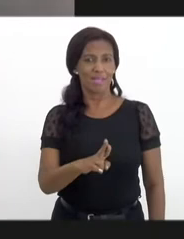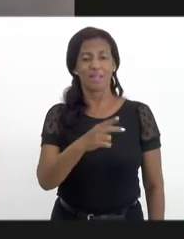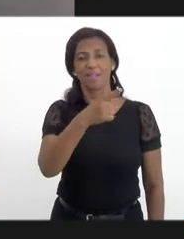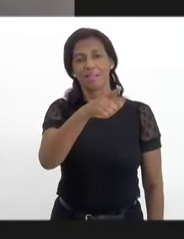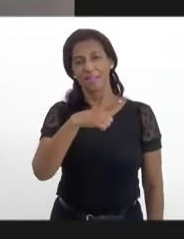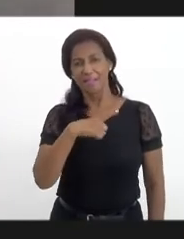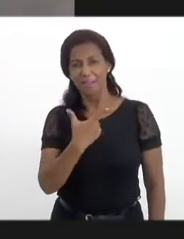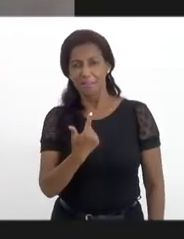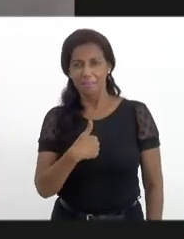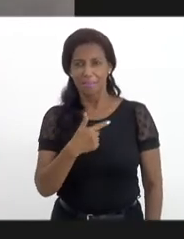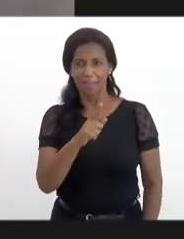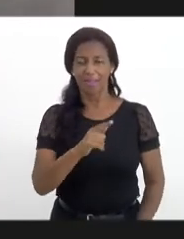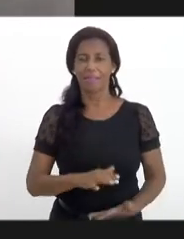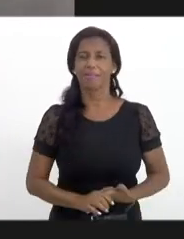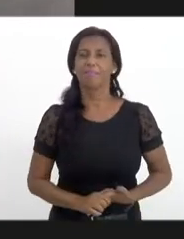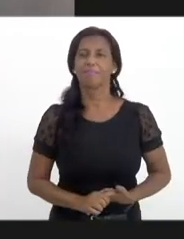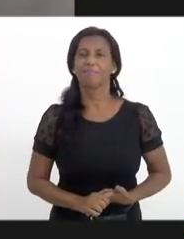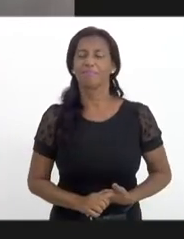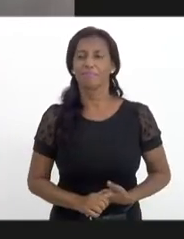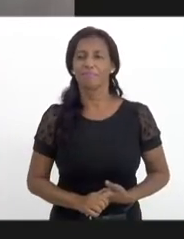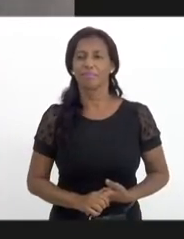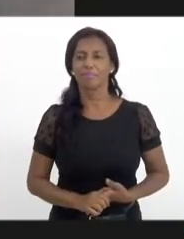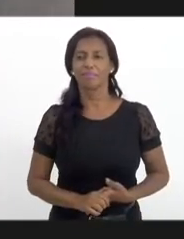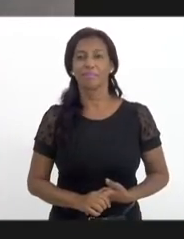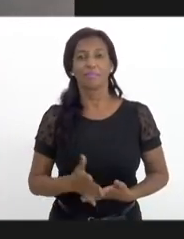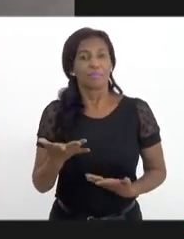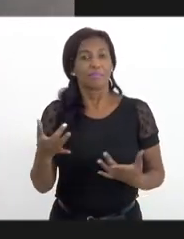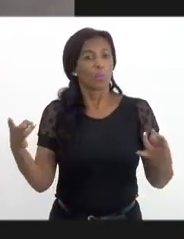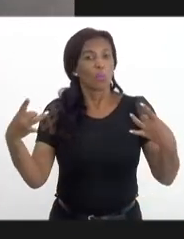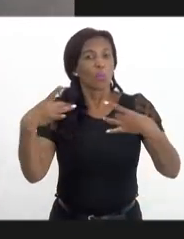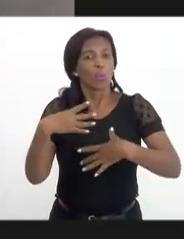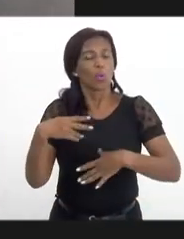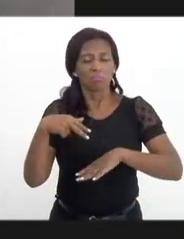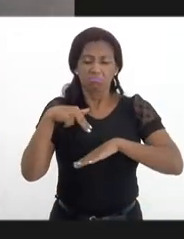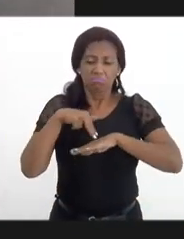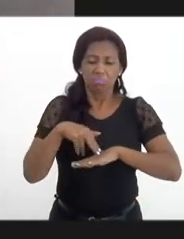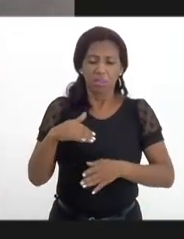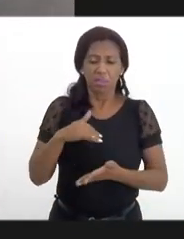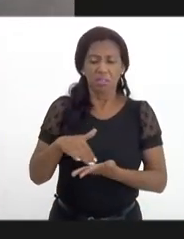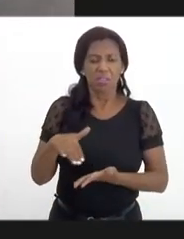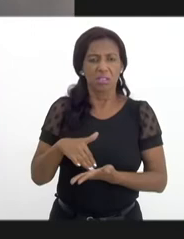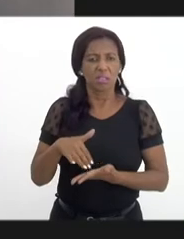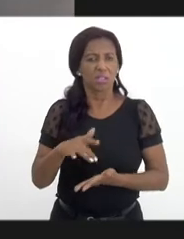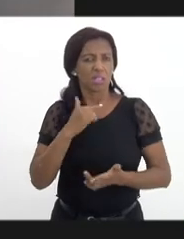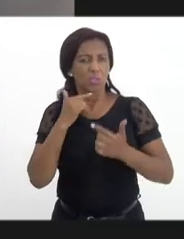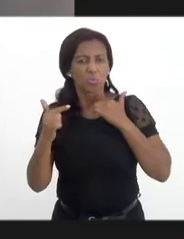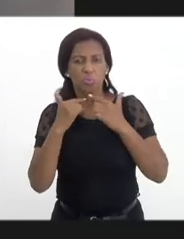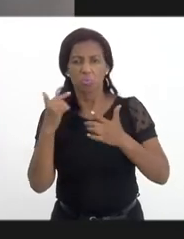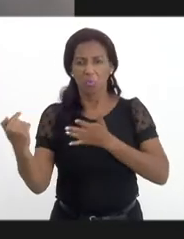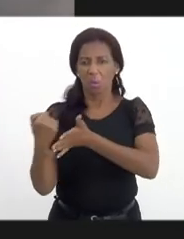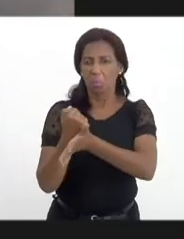Federação do Desafio Jovem e Benézio, estamos à disposição, colocando a secretaria à disposição de todos, deputado.